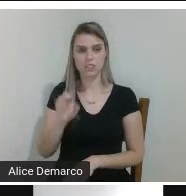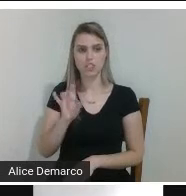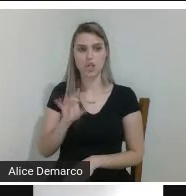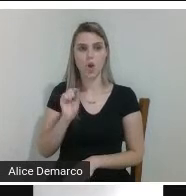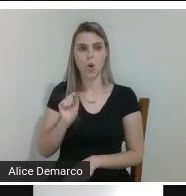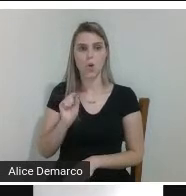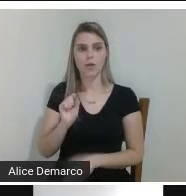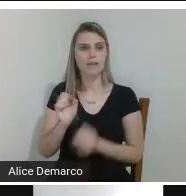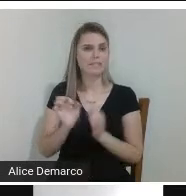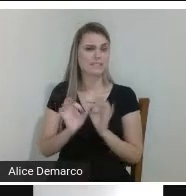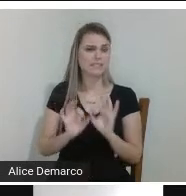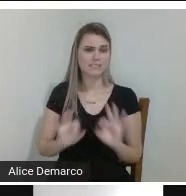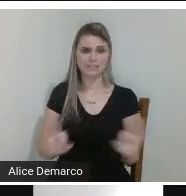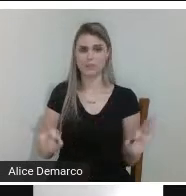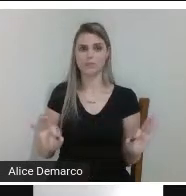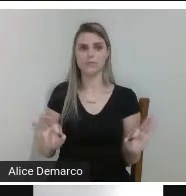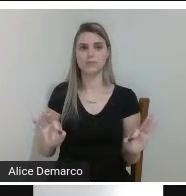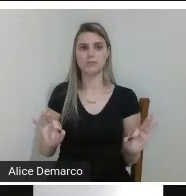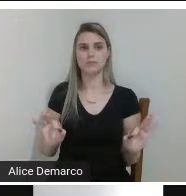ela é muito simples ela tem uma